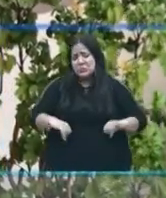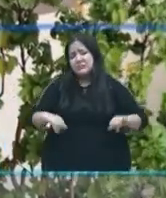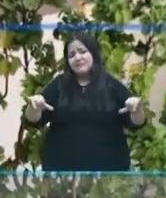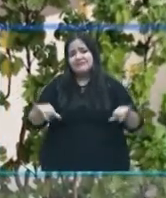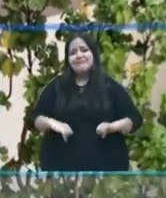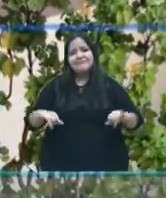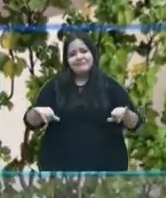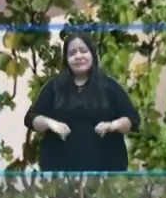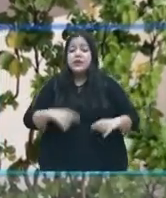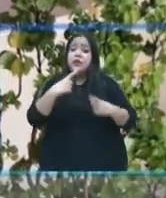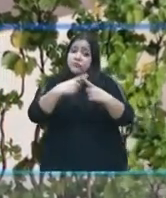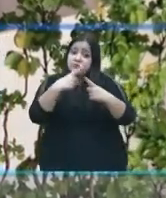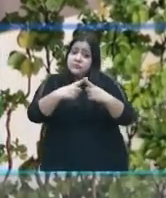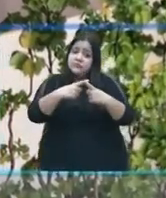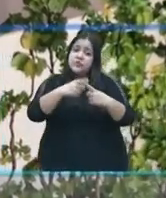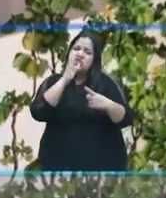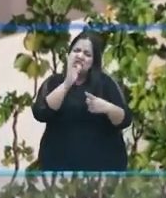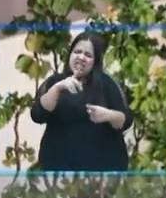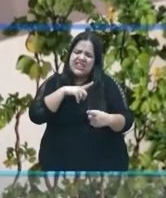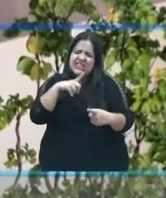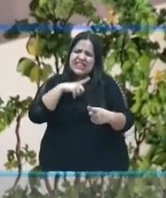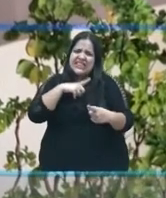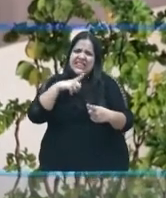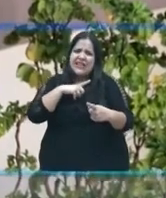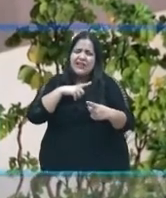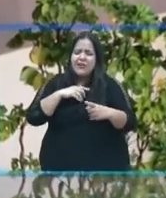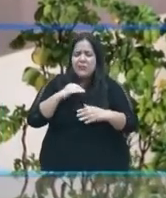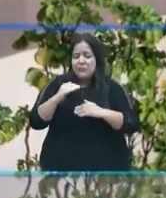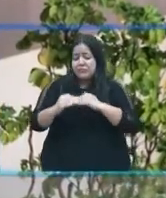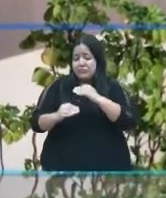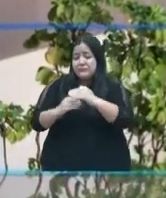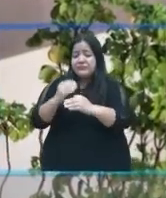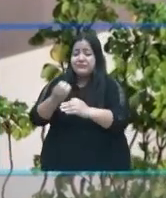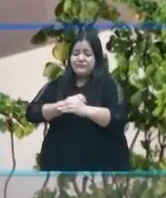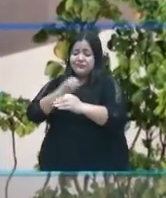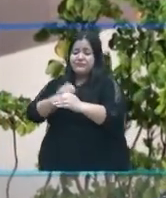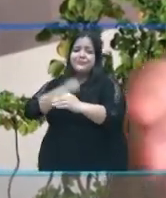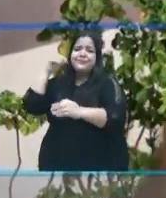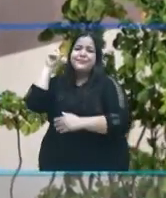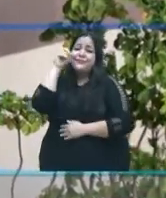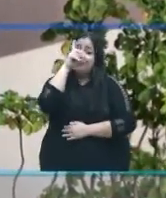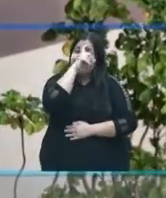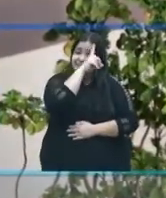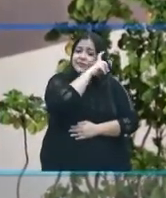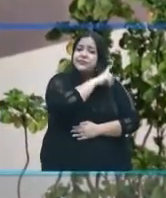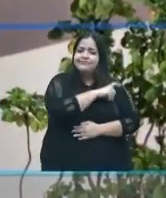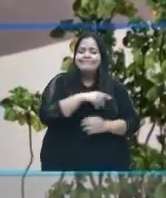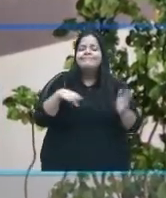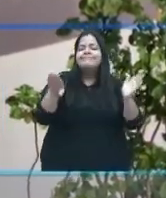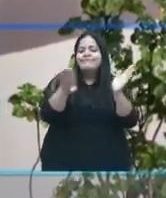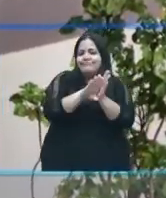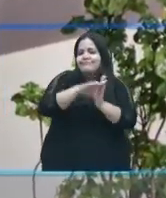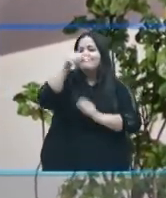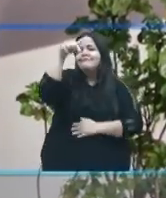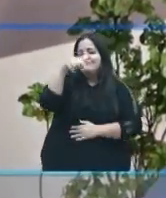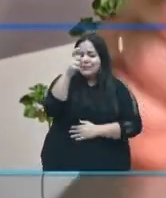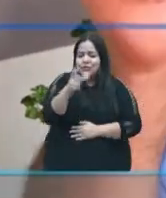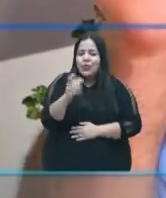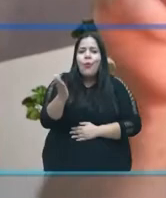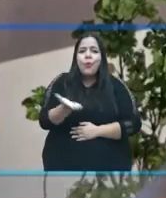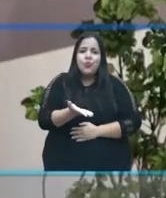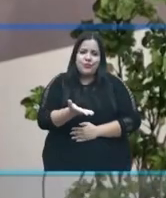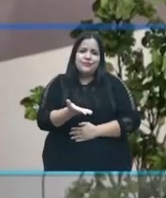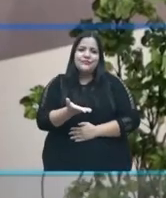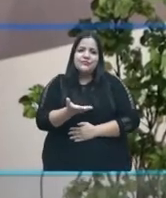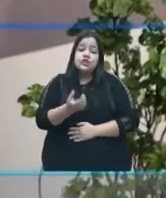que já tive que passar por muitas dificuldades para chegar até aqui. E